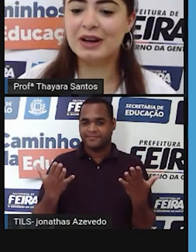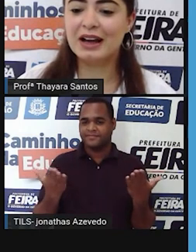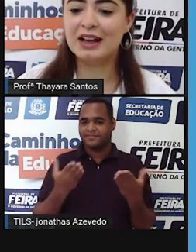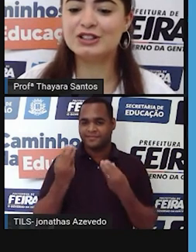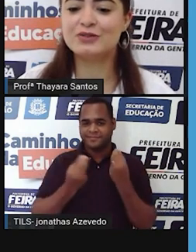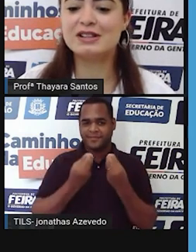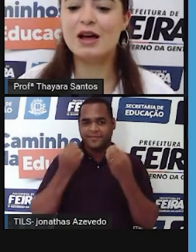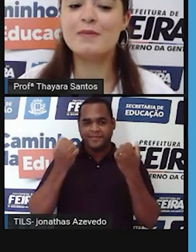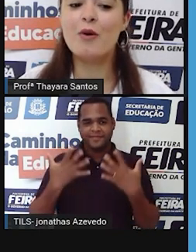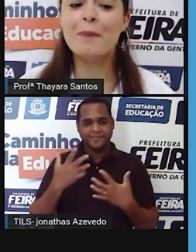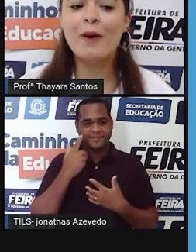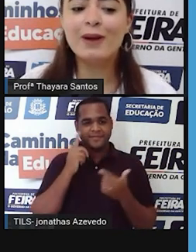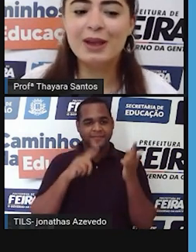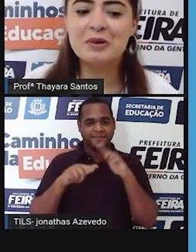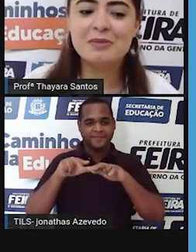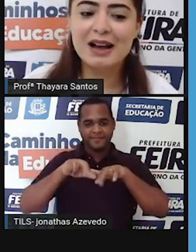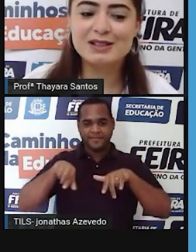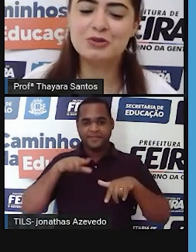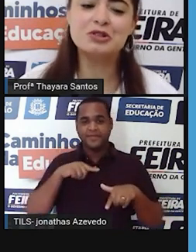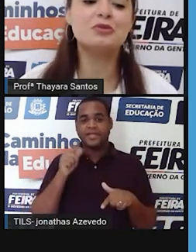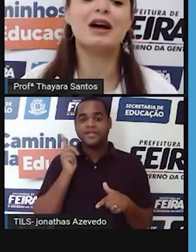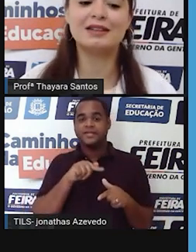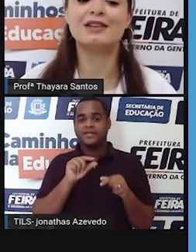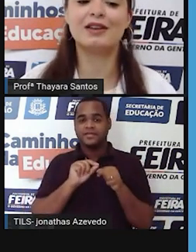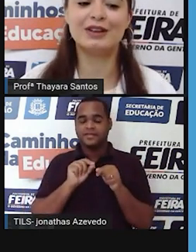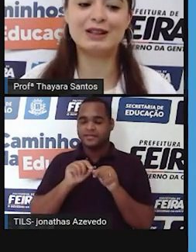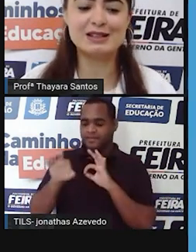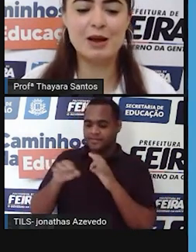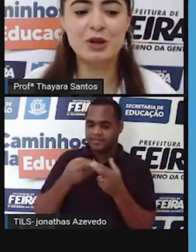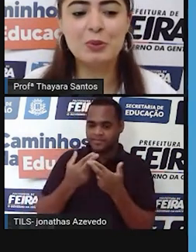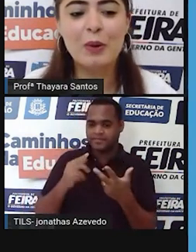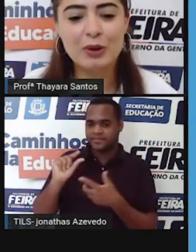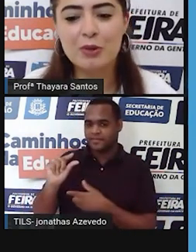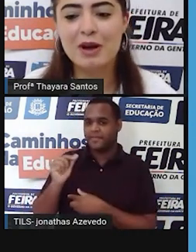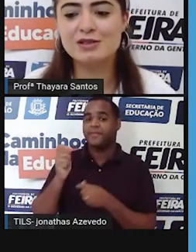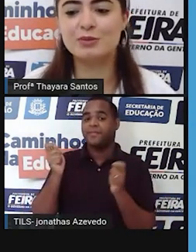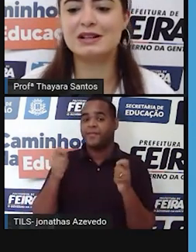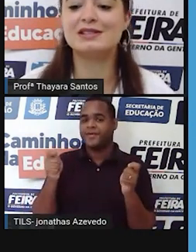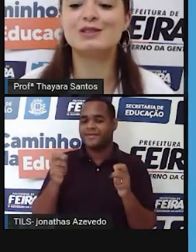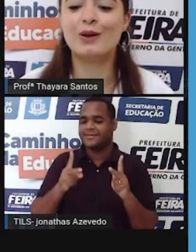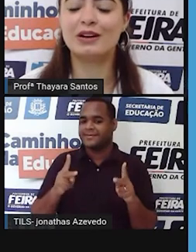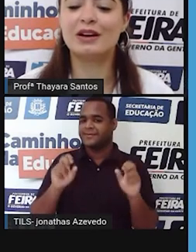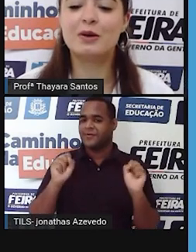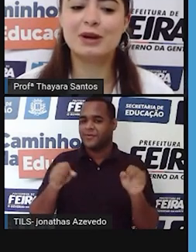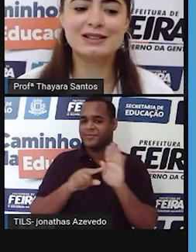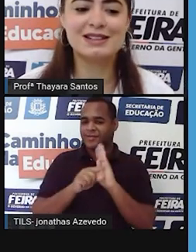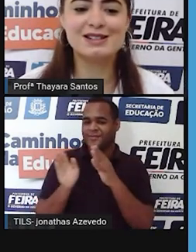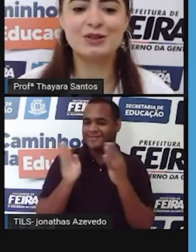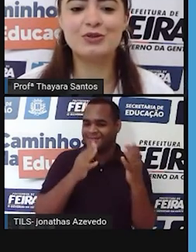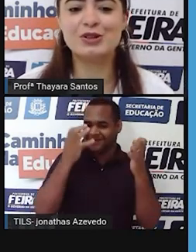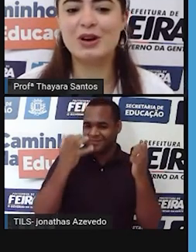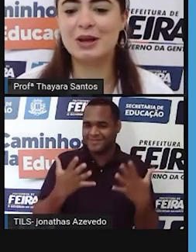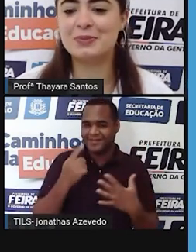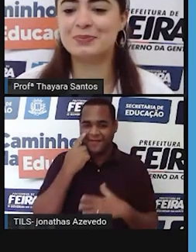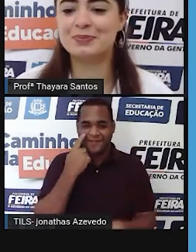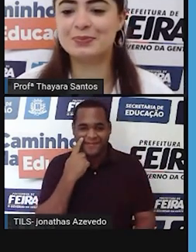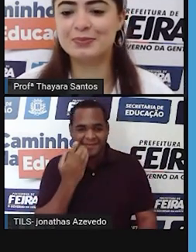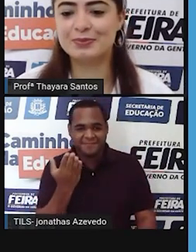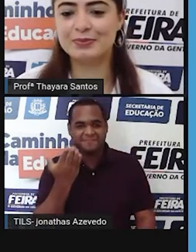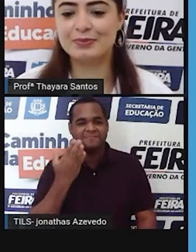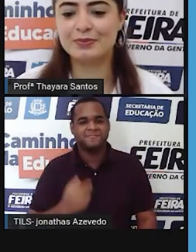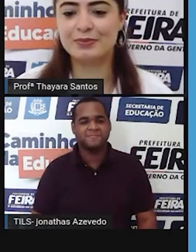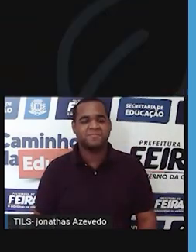agora a gente vai saber um pouquinho mais, continuar, na verdade, sabendo um pouquinho mais sobre essa história. Preste atenção no vídeo aí.